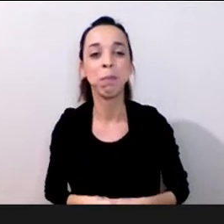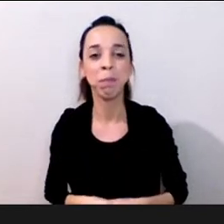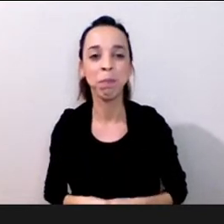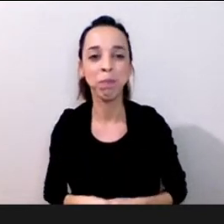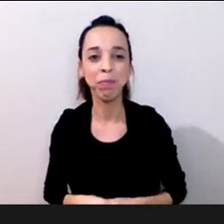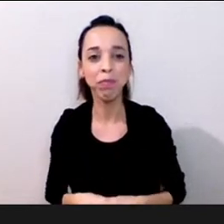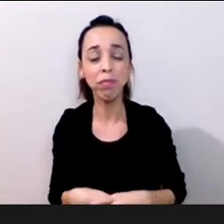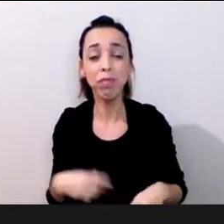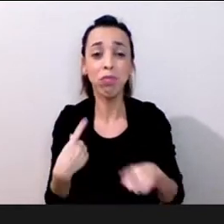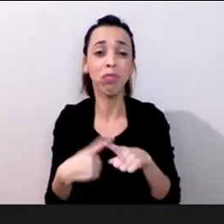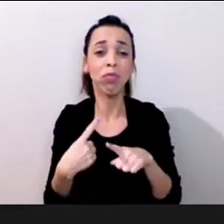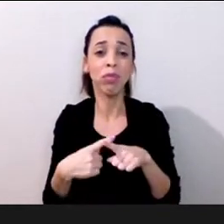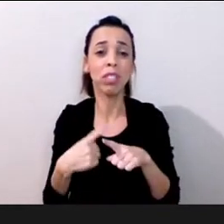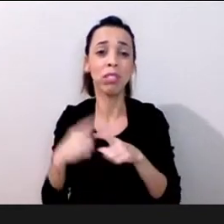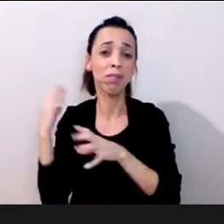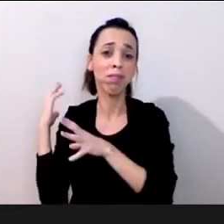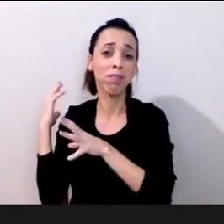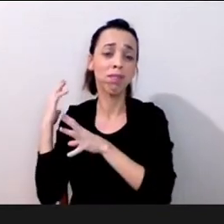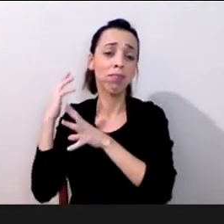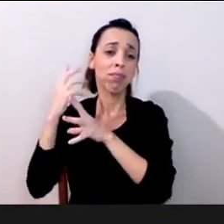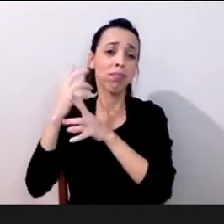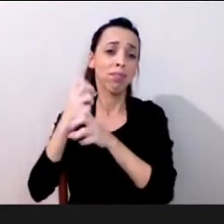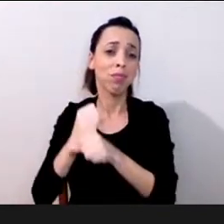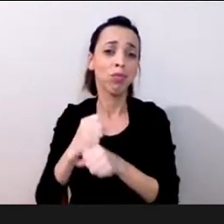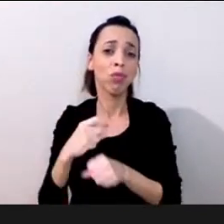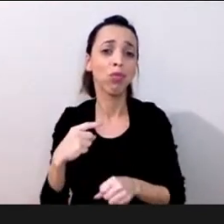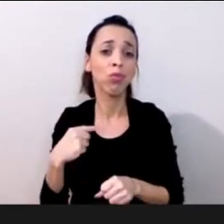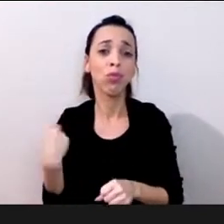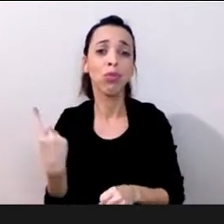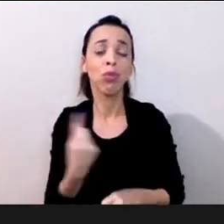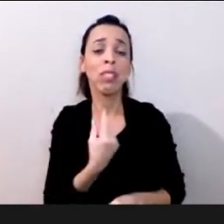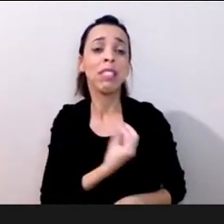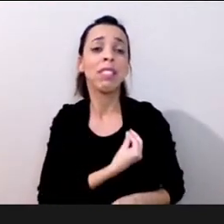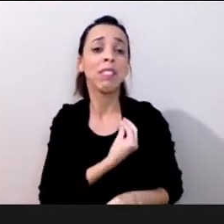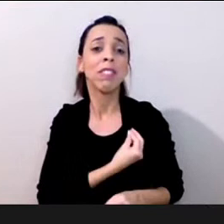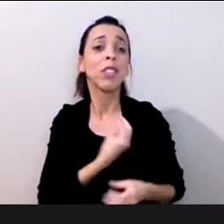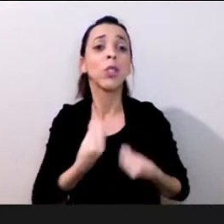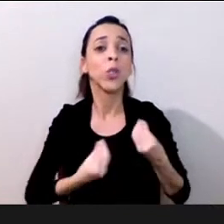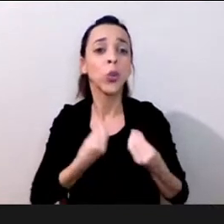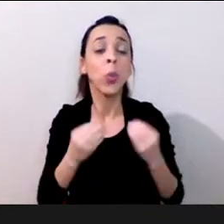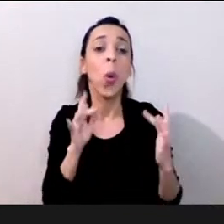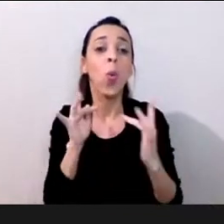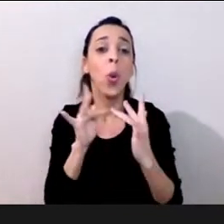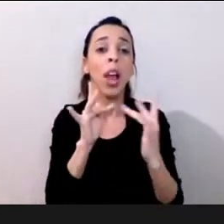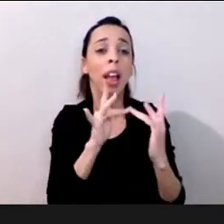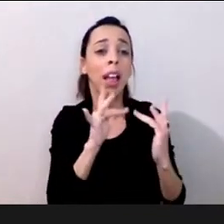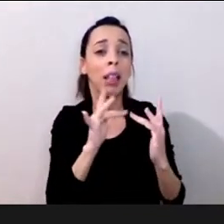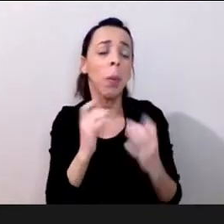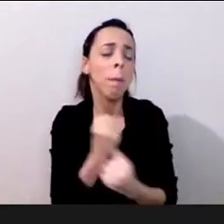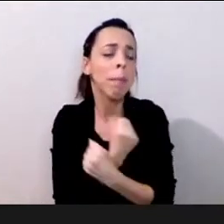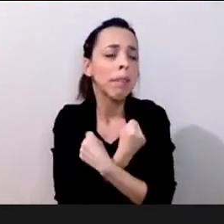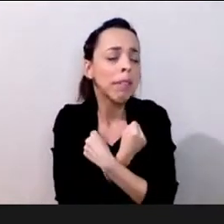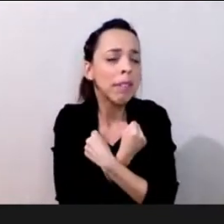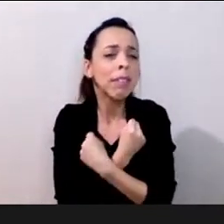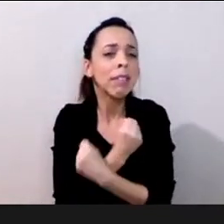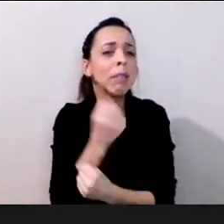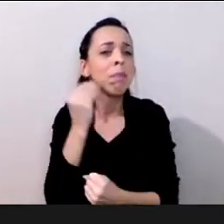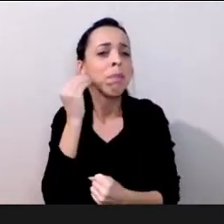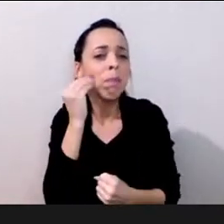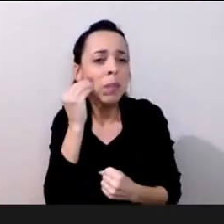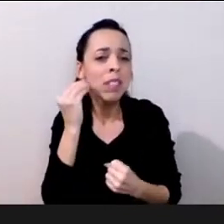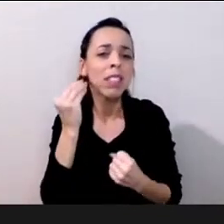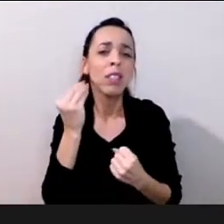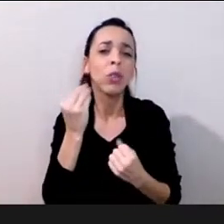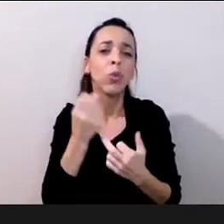abraçados pelos outros foi a ver a cara dos outros a ver o corpo dos outros foi a toda a nossa vida foi assim e de repente